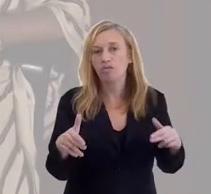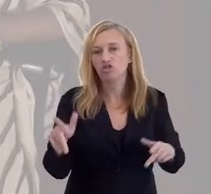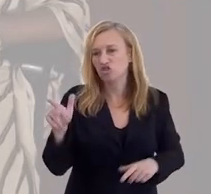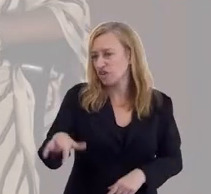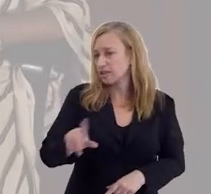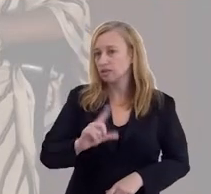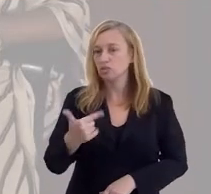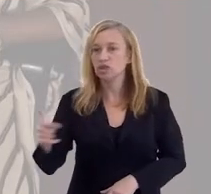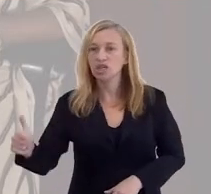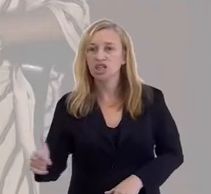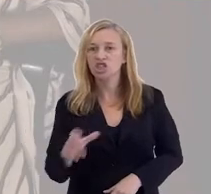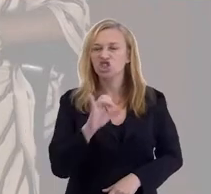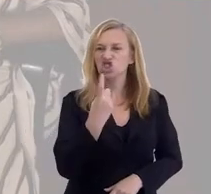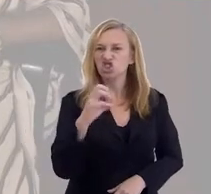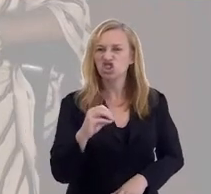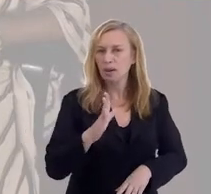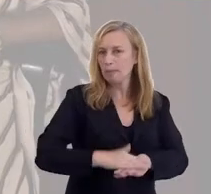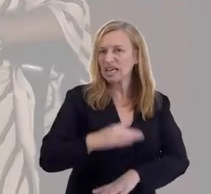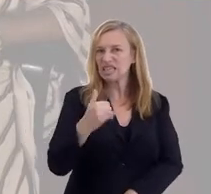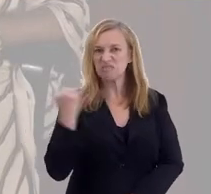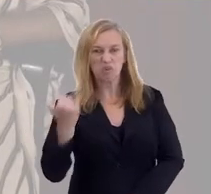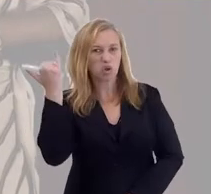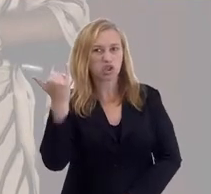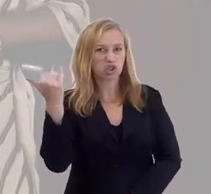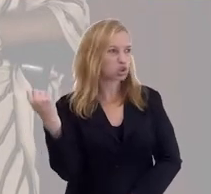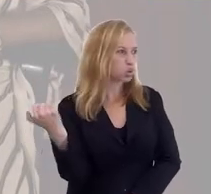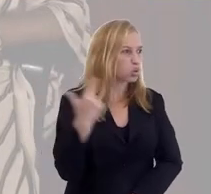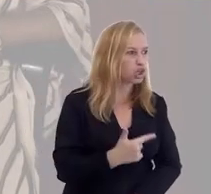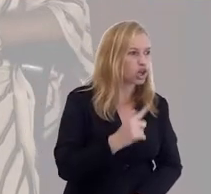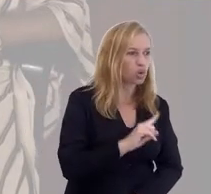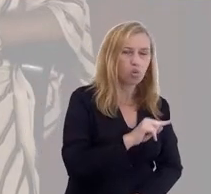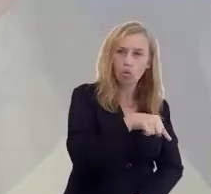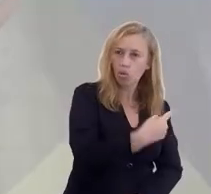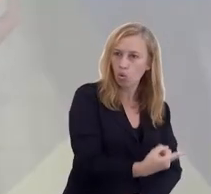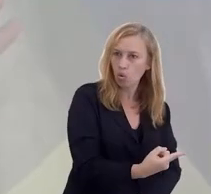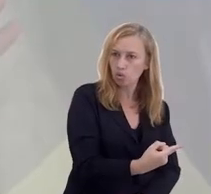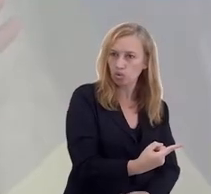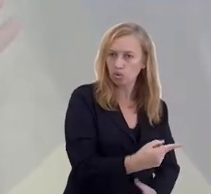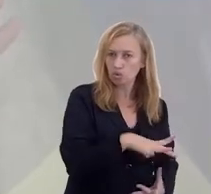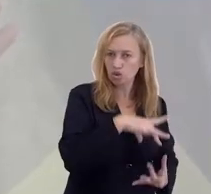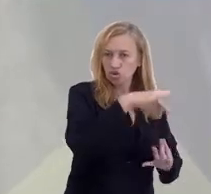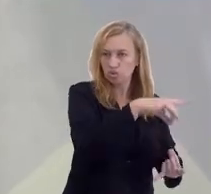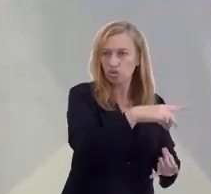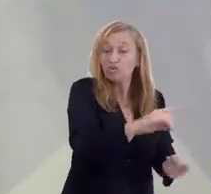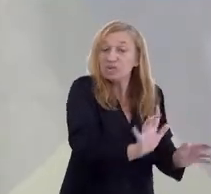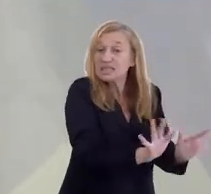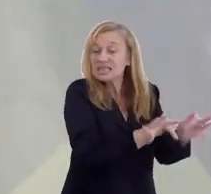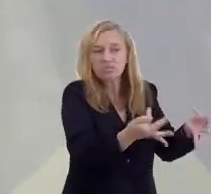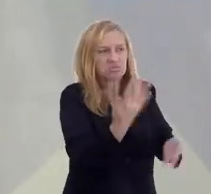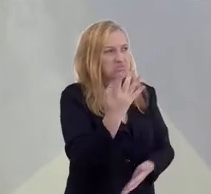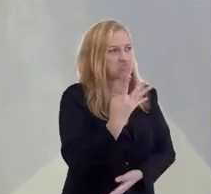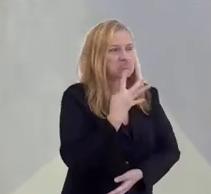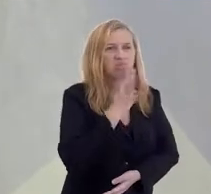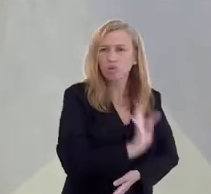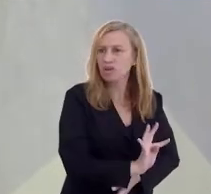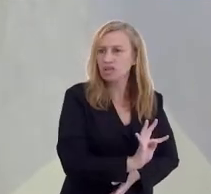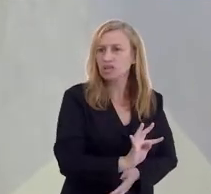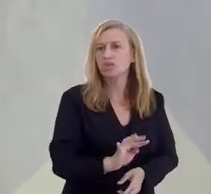tarefa. É igual. Não faz diferença. Então, o Chico não é mais importante que aquele